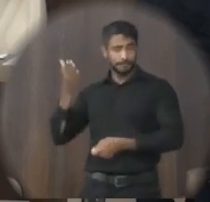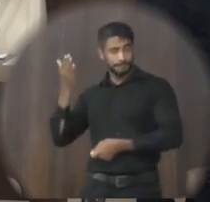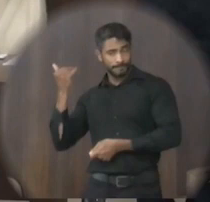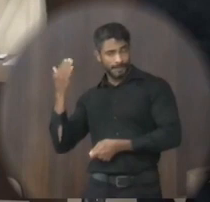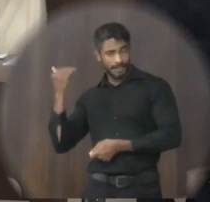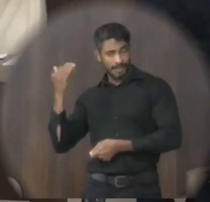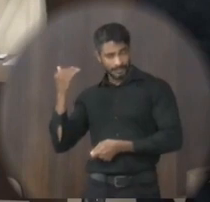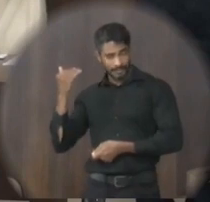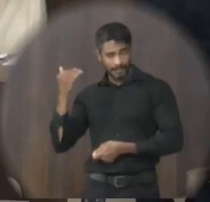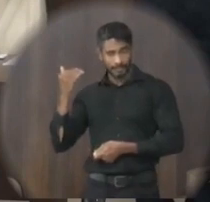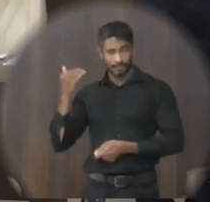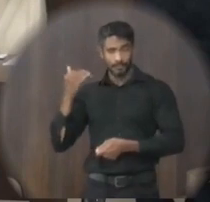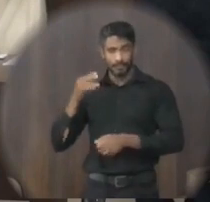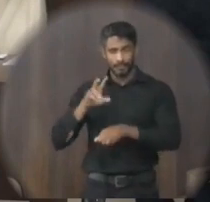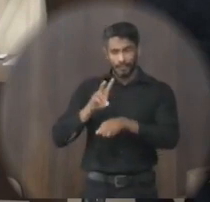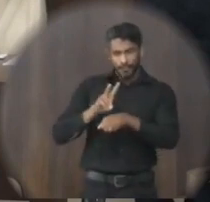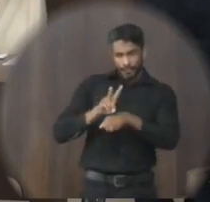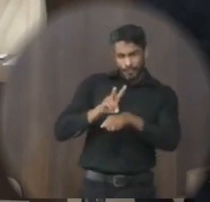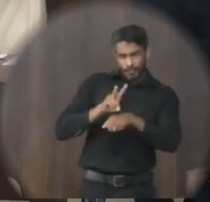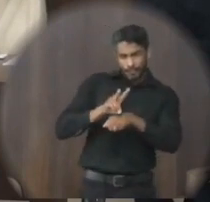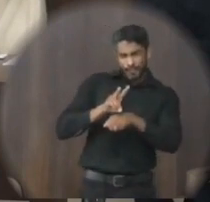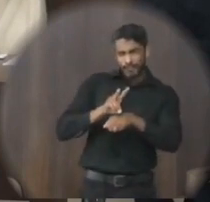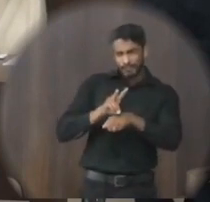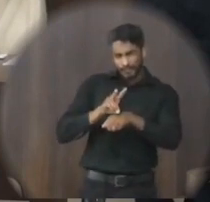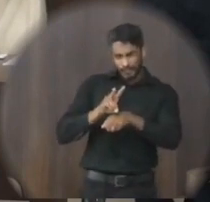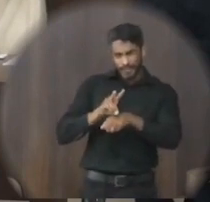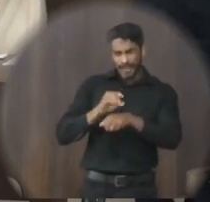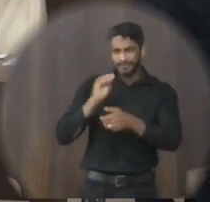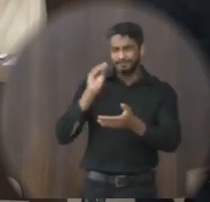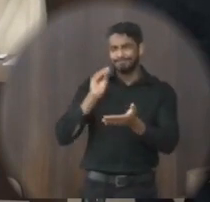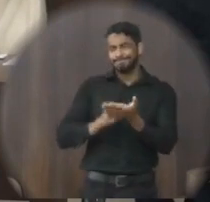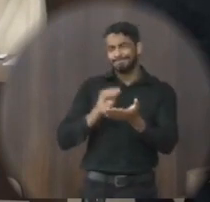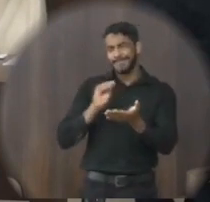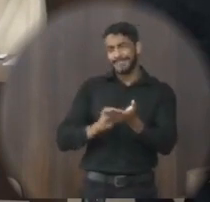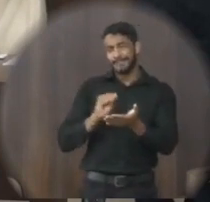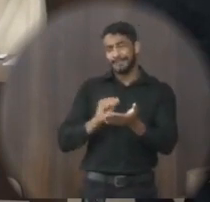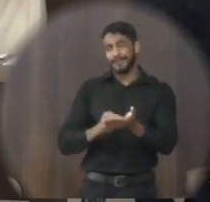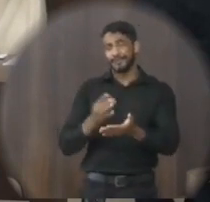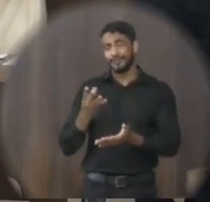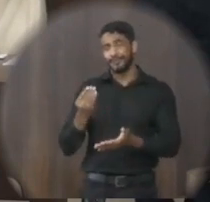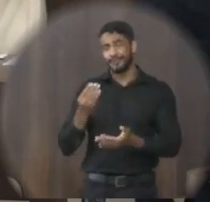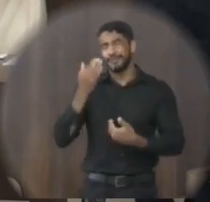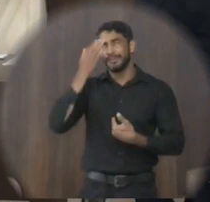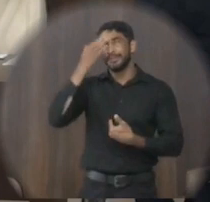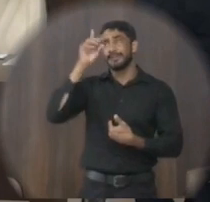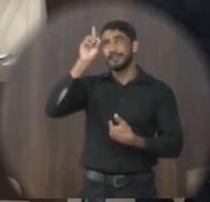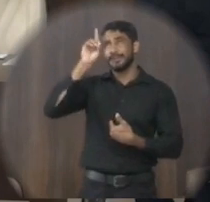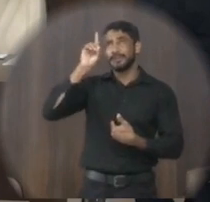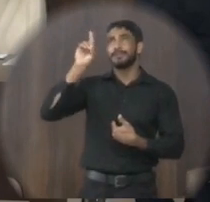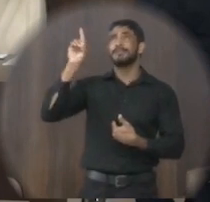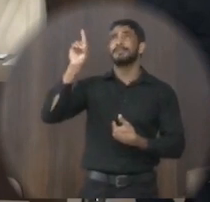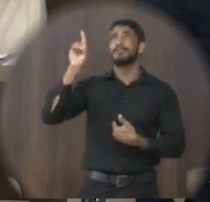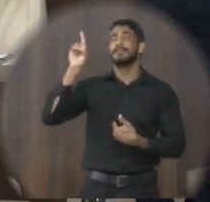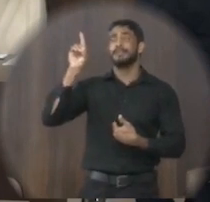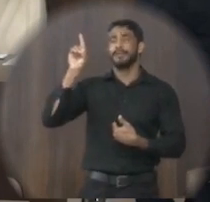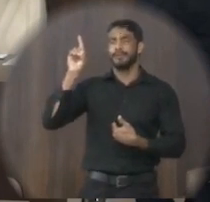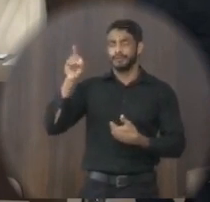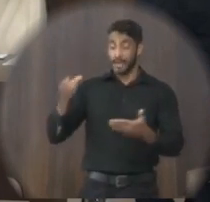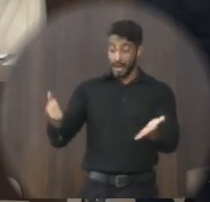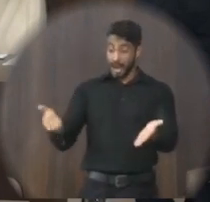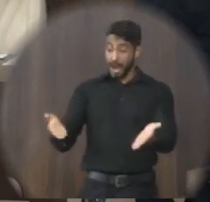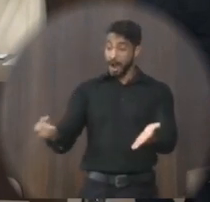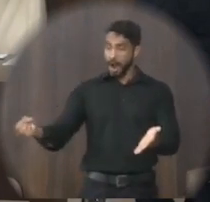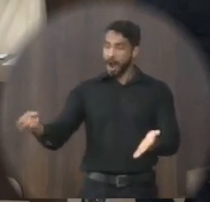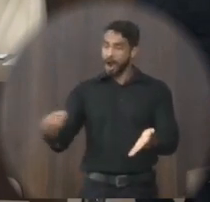um tratamento que ficou muito a desejar. Graças a Deus, nessa nova